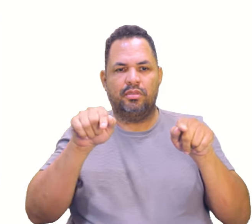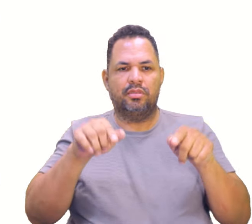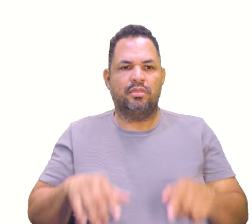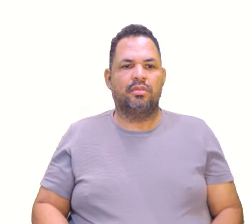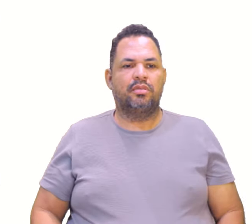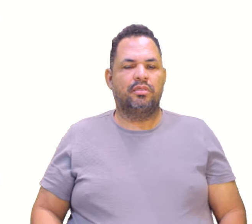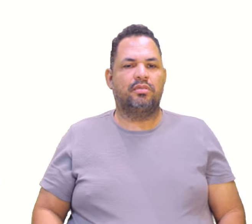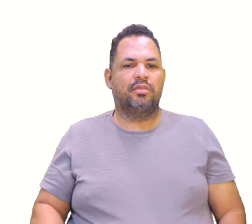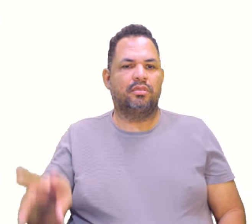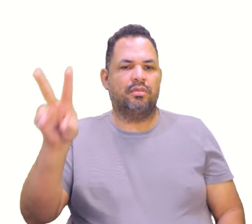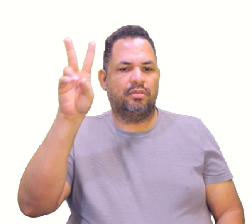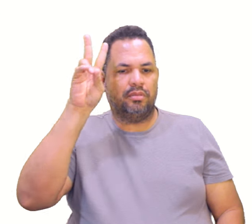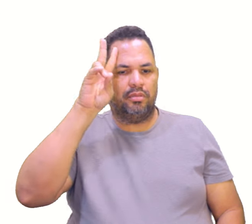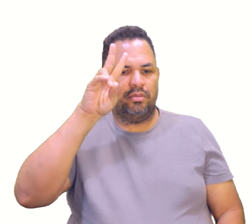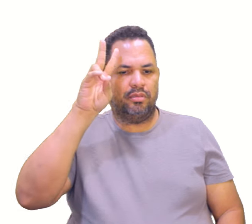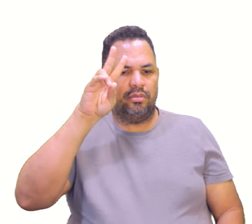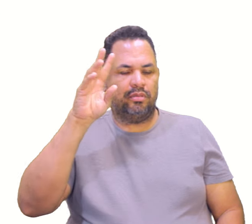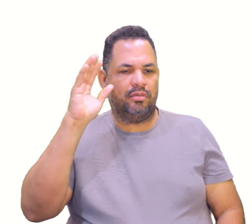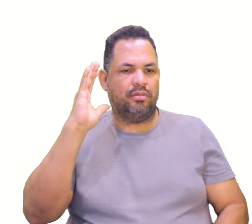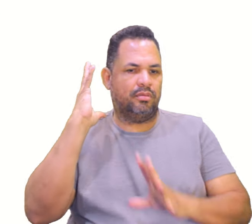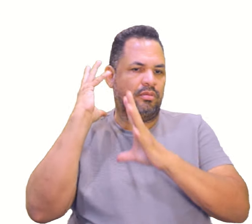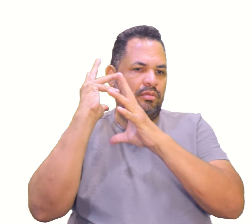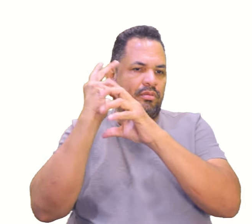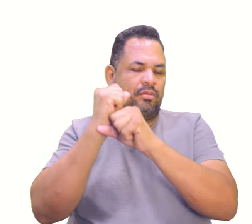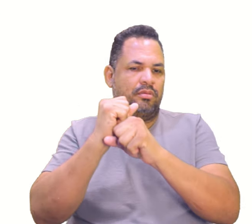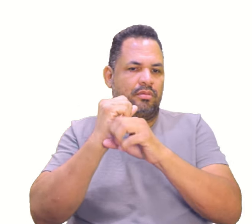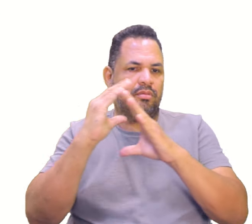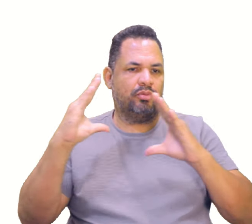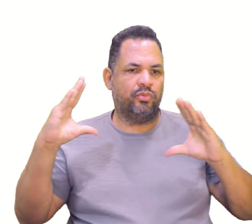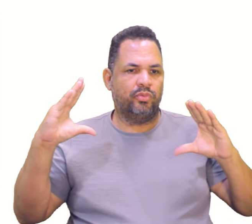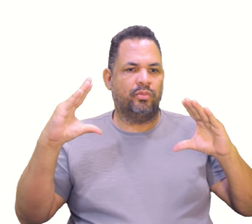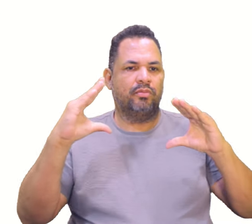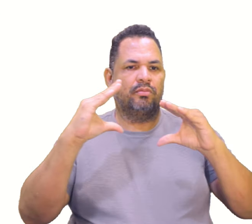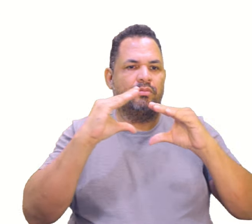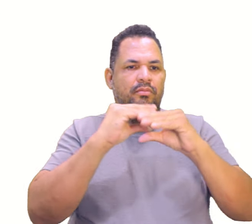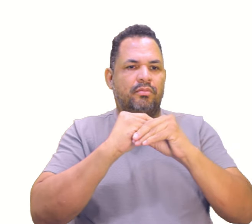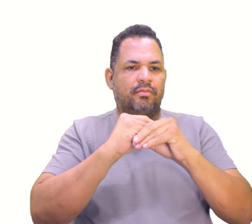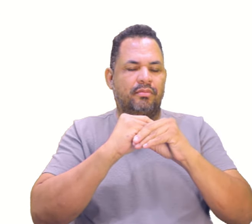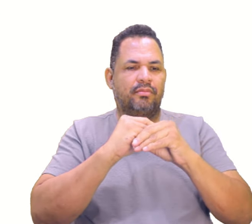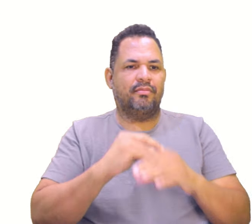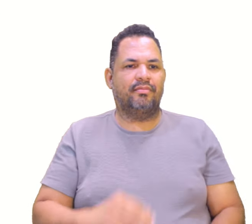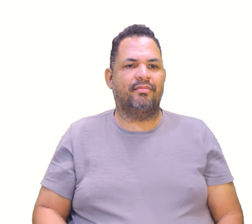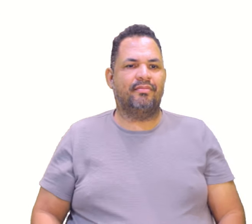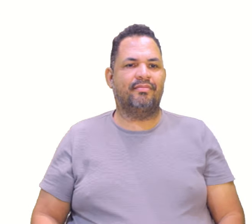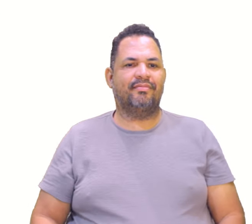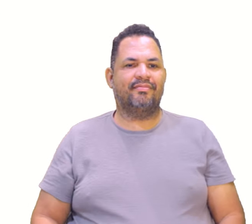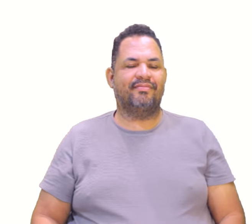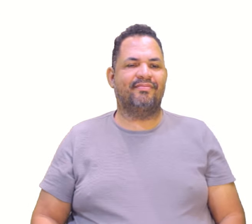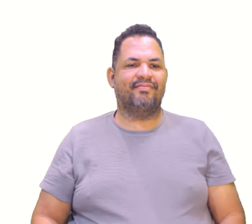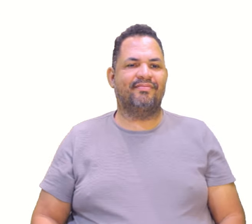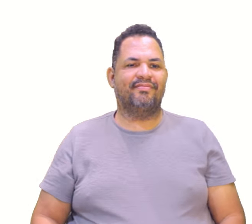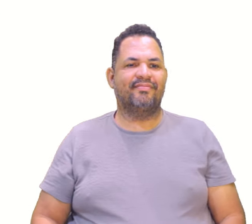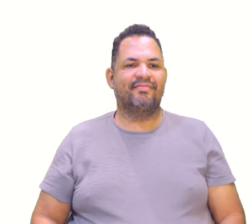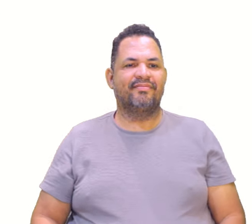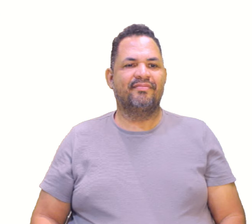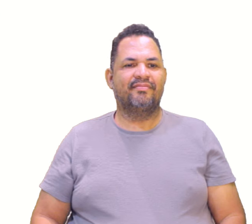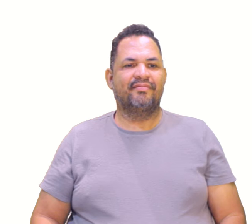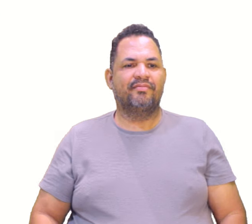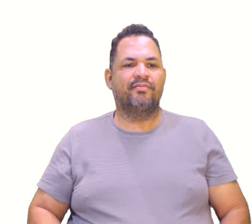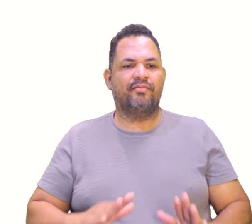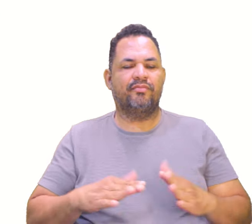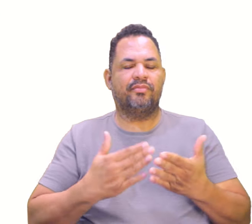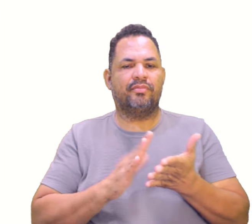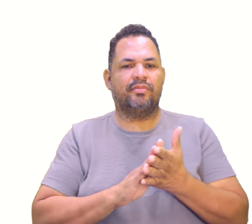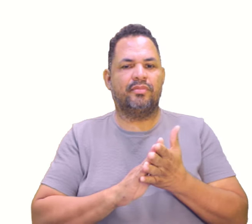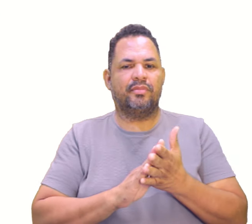Vamos lá. Ah, recordando o plano cartesiano, olha lá, resumão, gostei. Resumão. Resumão. Legal. Quando